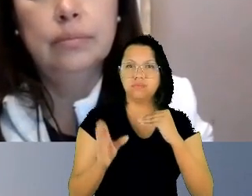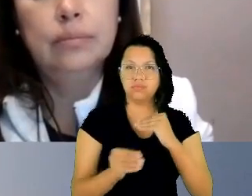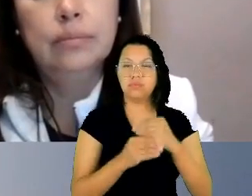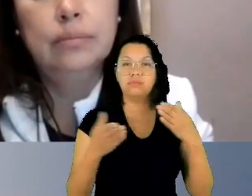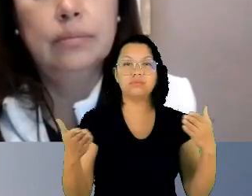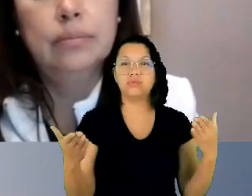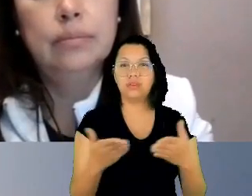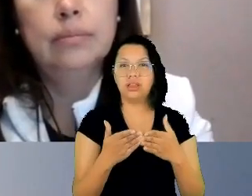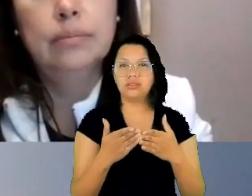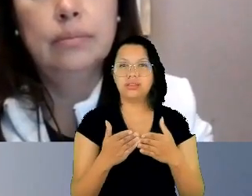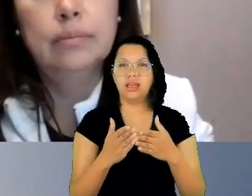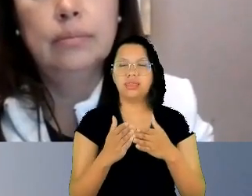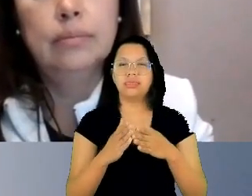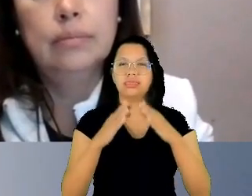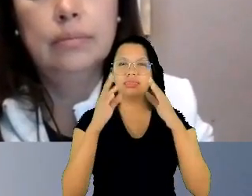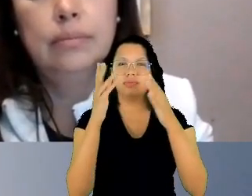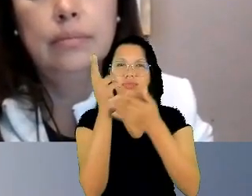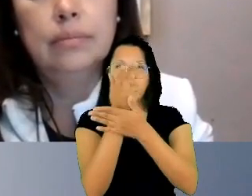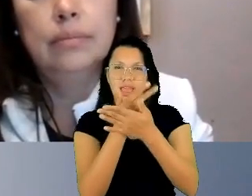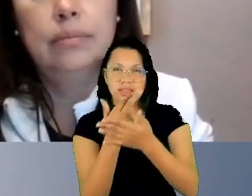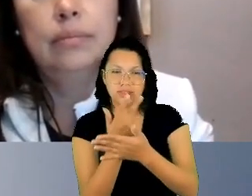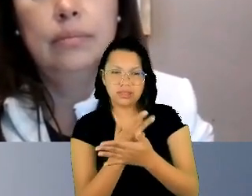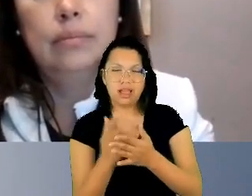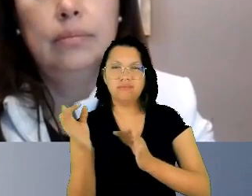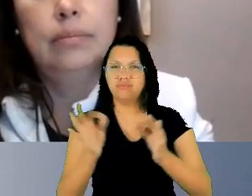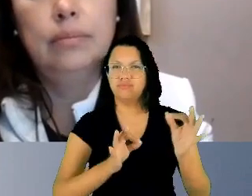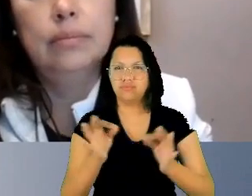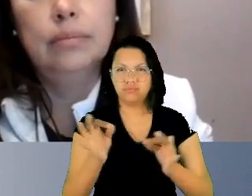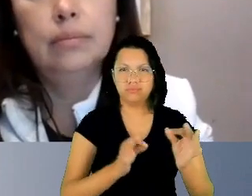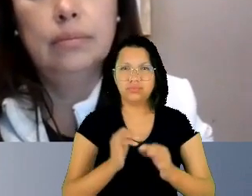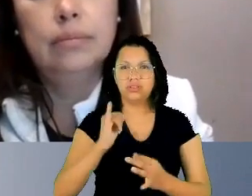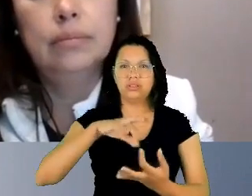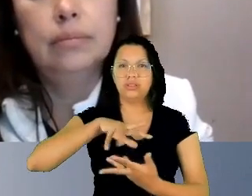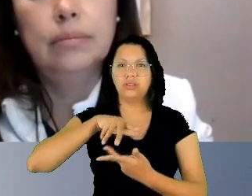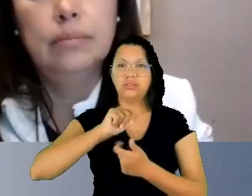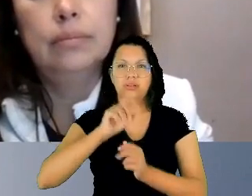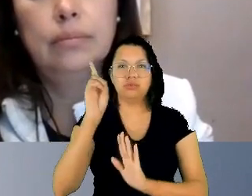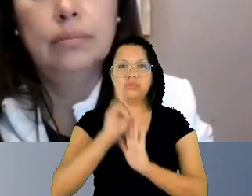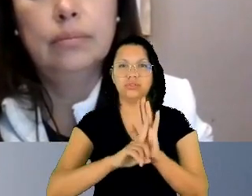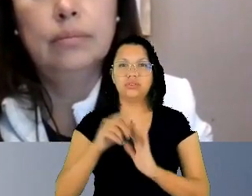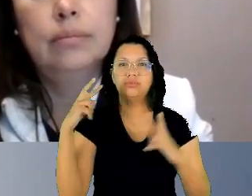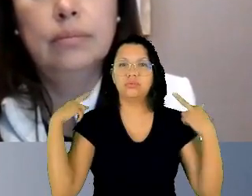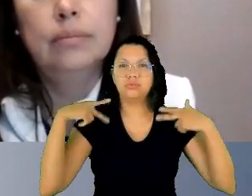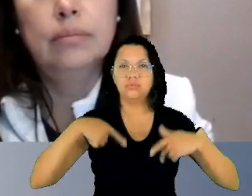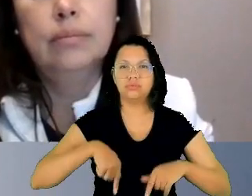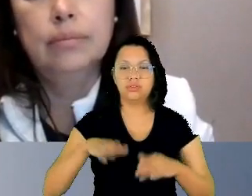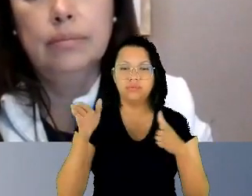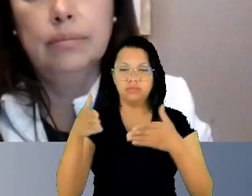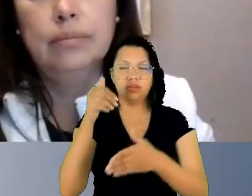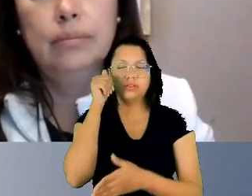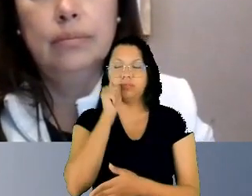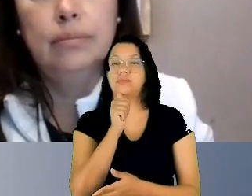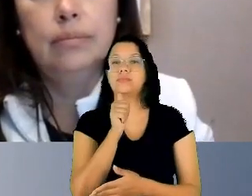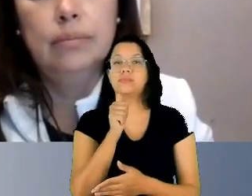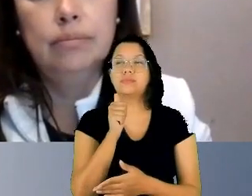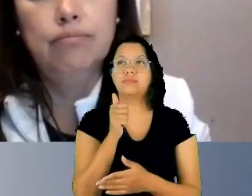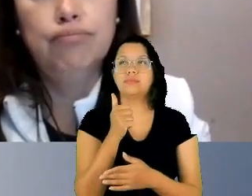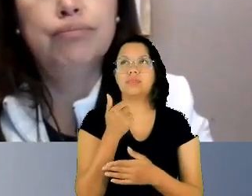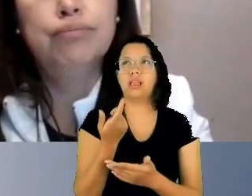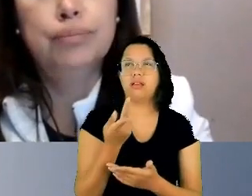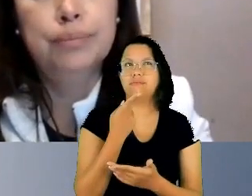dos direitos humanos das mulheres. Eu costumo dizer que os direitos humanos não são dado mais um construído,